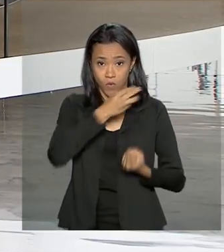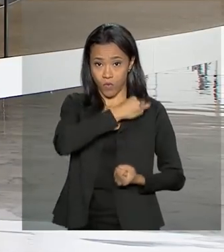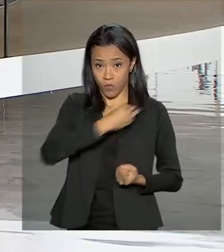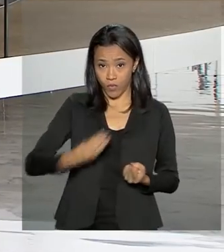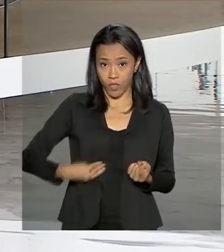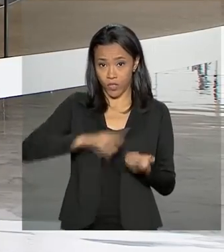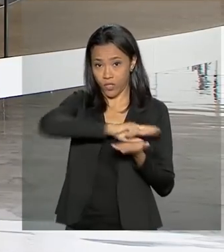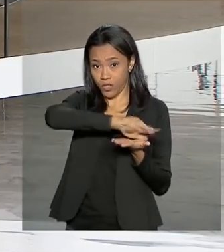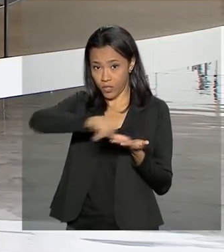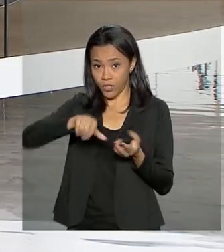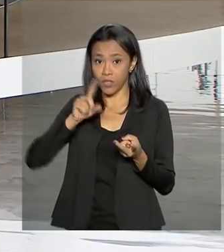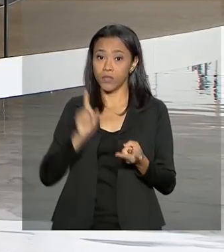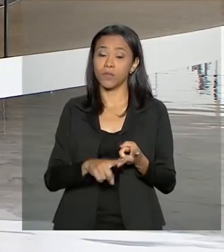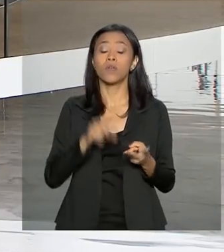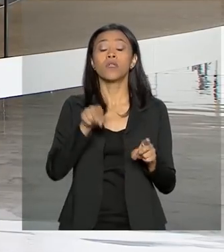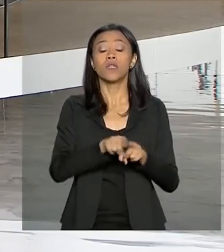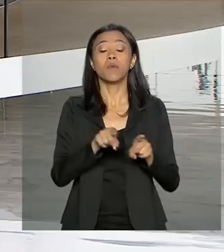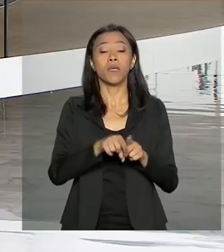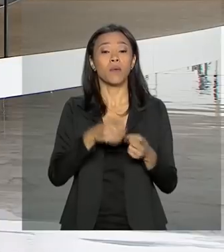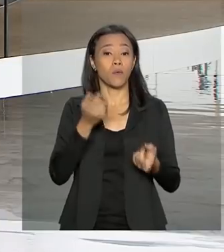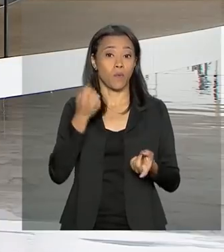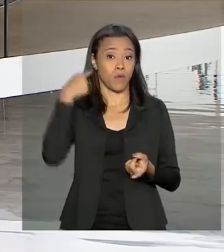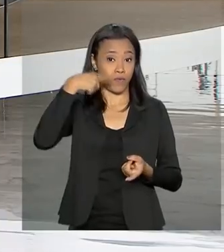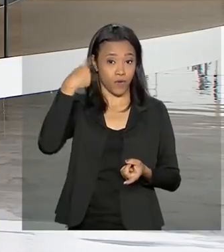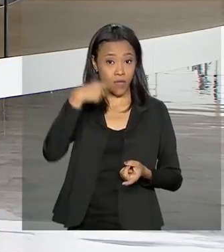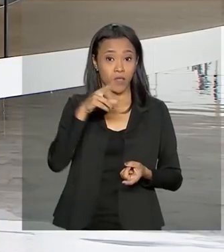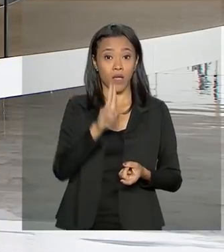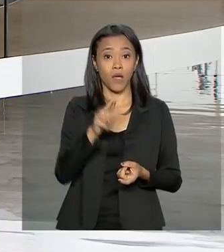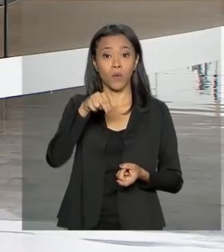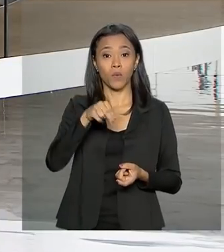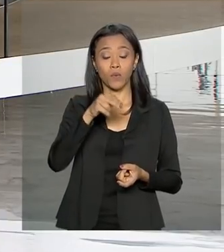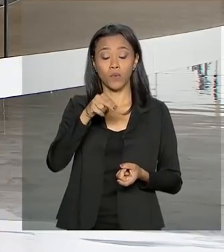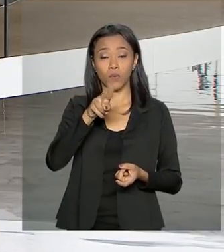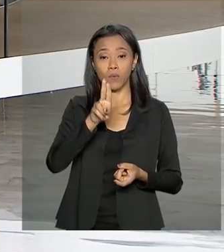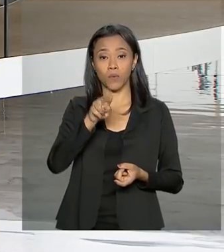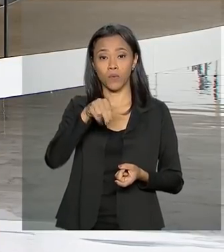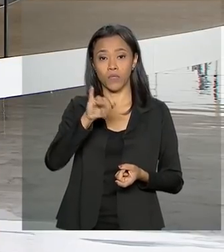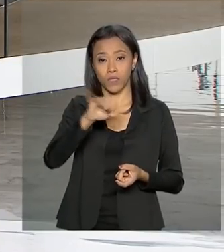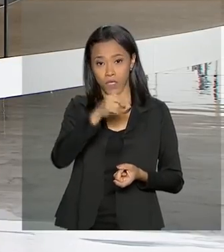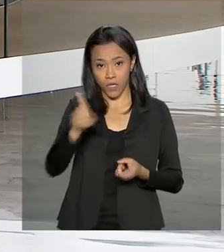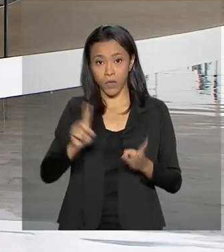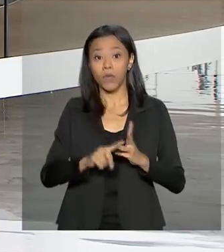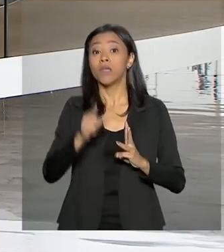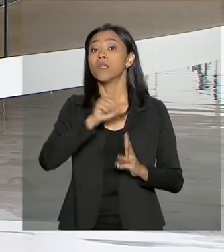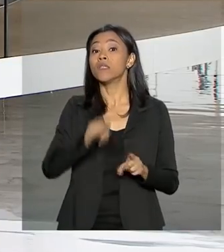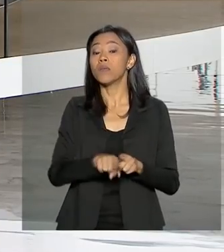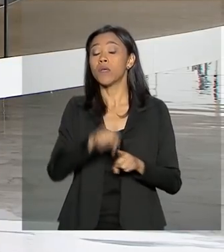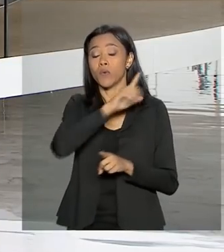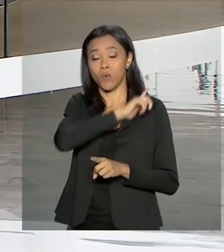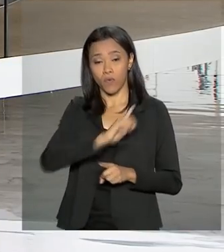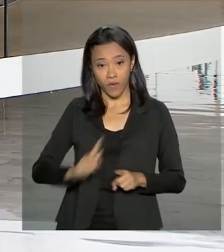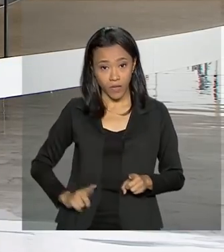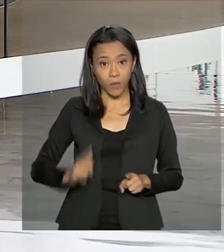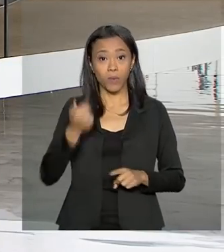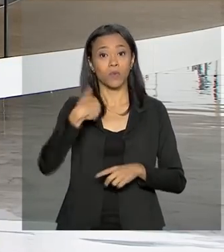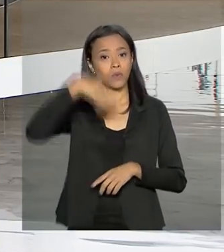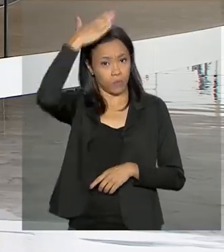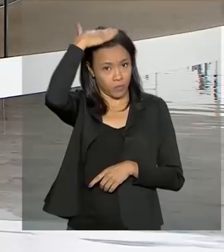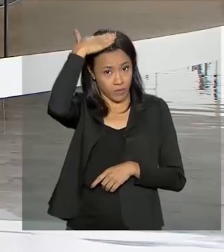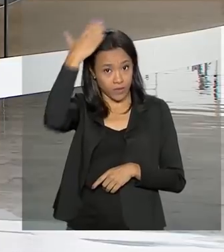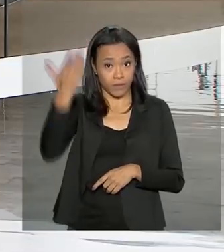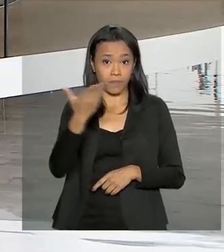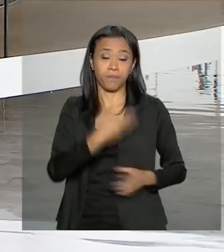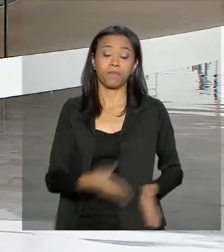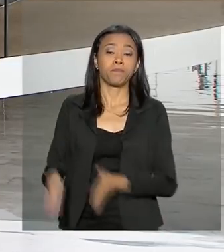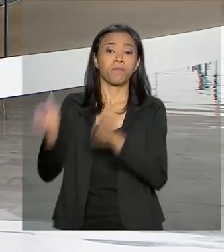o advogado-geral da União, André Luiz de Almeida, e o governador do Paraná, Ratinho Júnior. Às 4h da tarde, ele